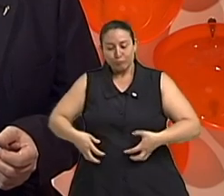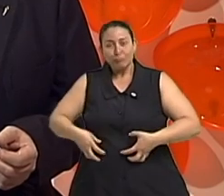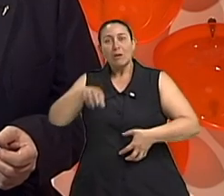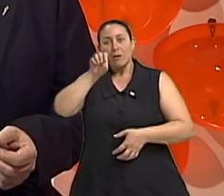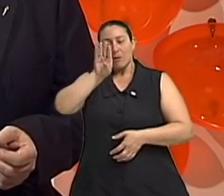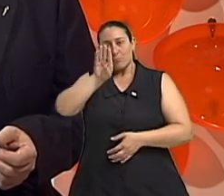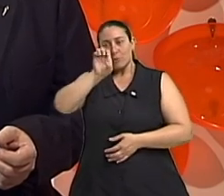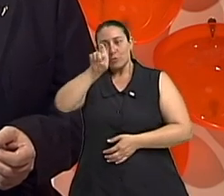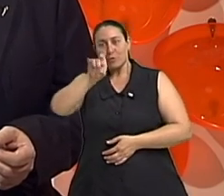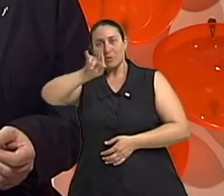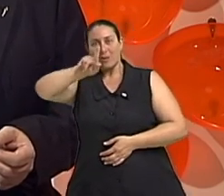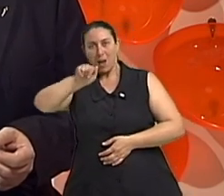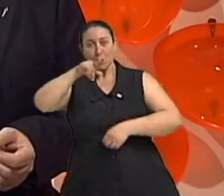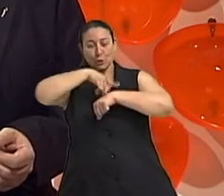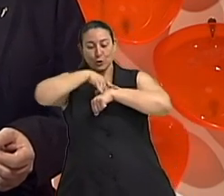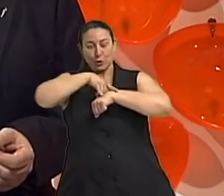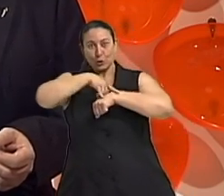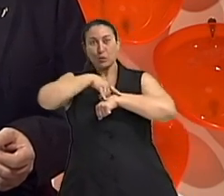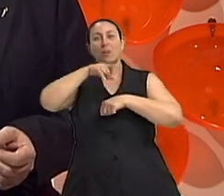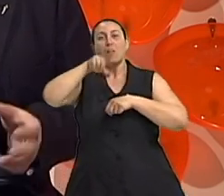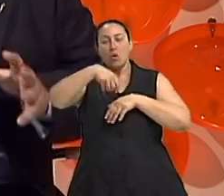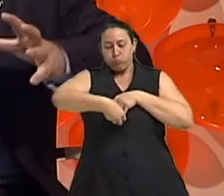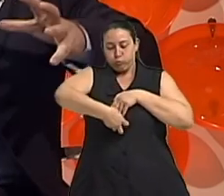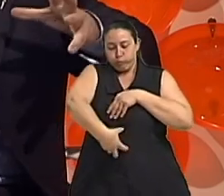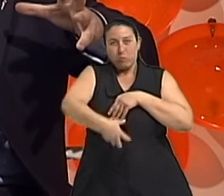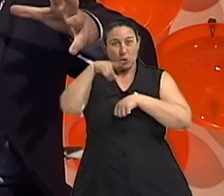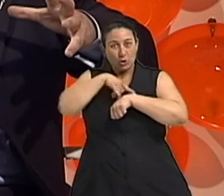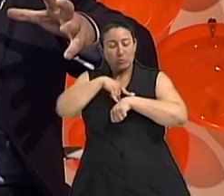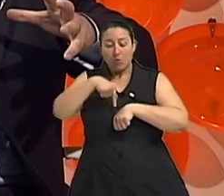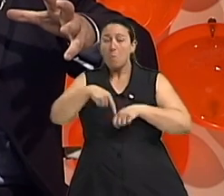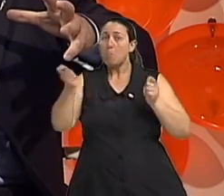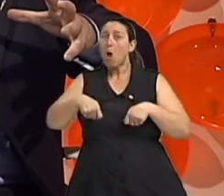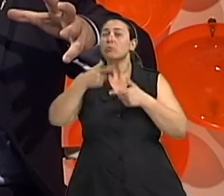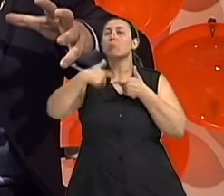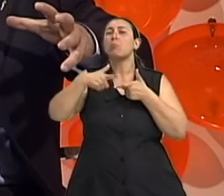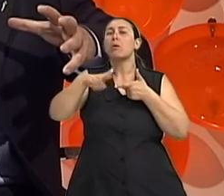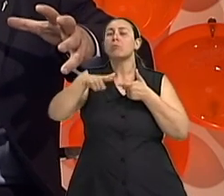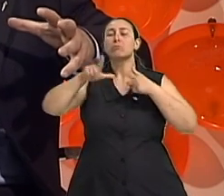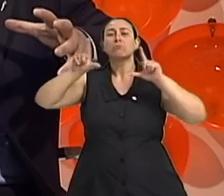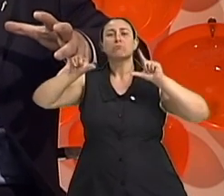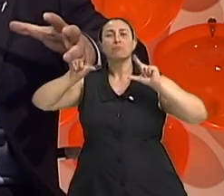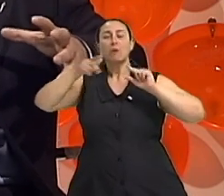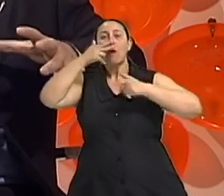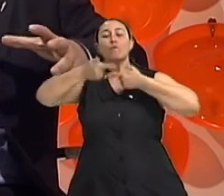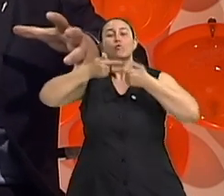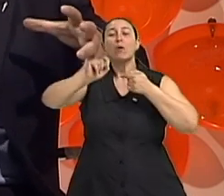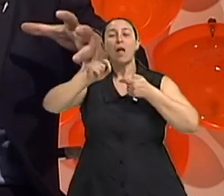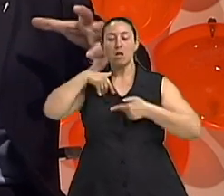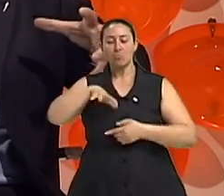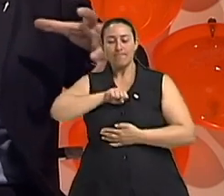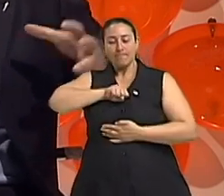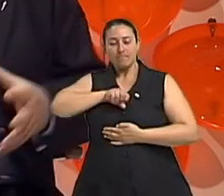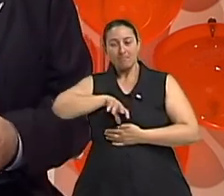Com o passar do tempo, essa bexiga desfuncionaliza. ela, frequentemente, ao longo dos anos,